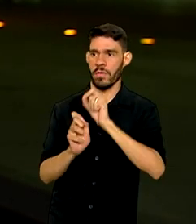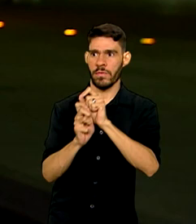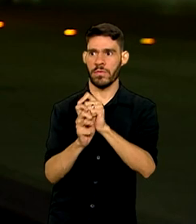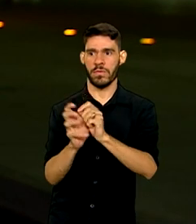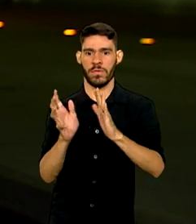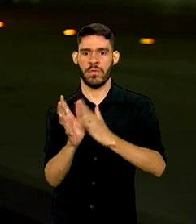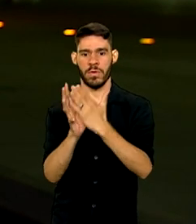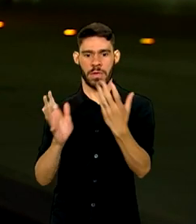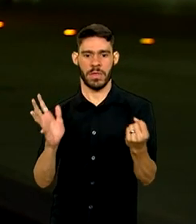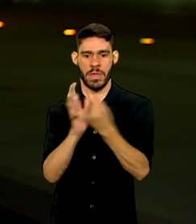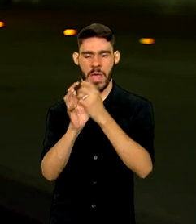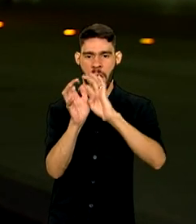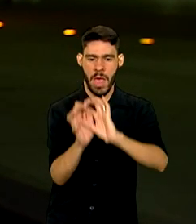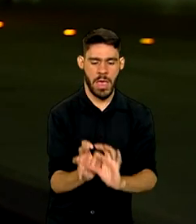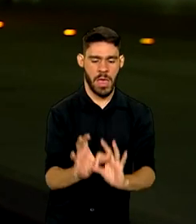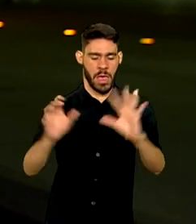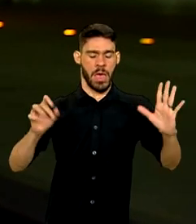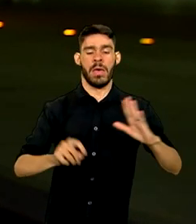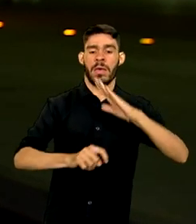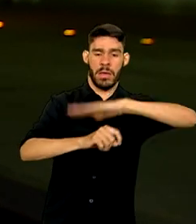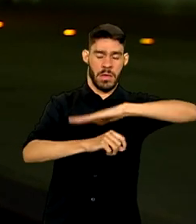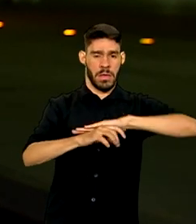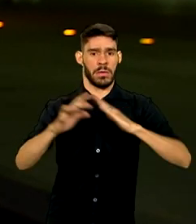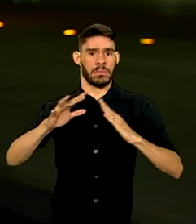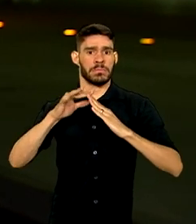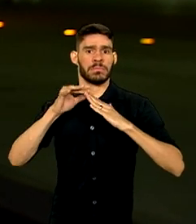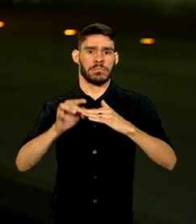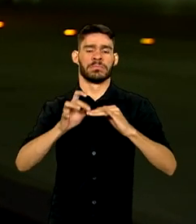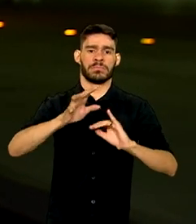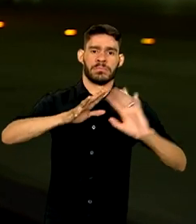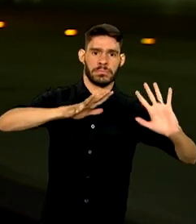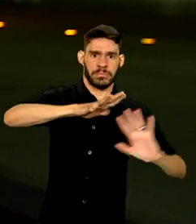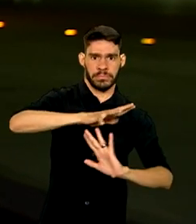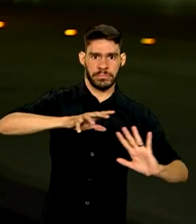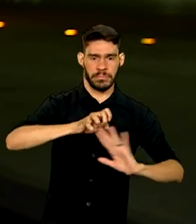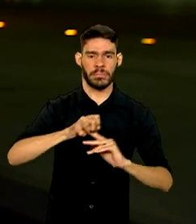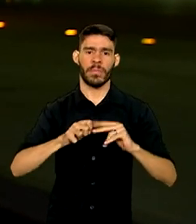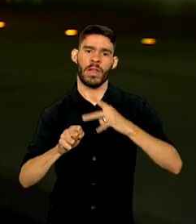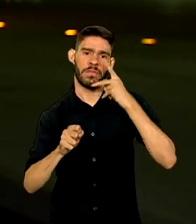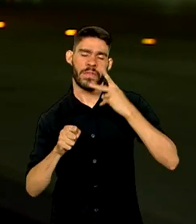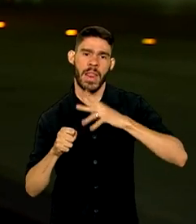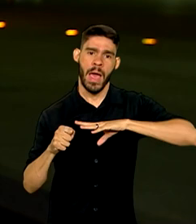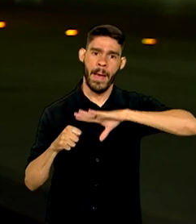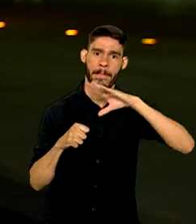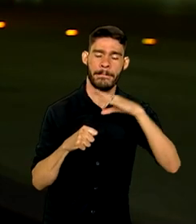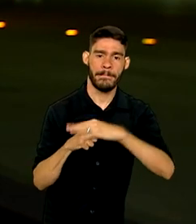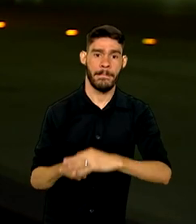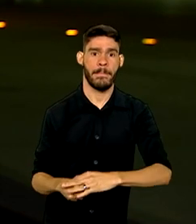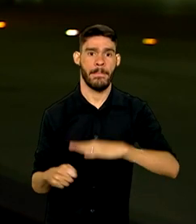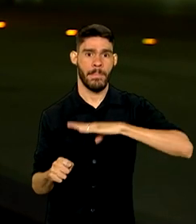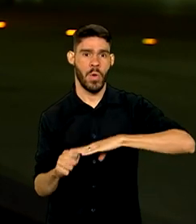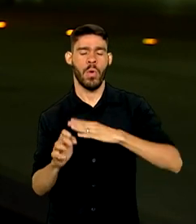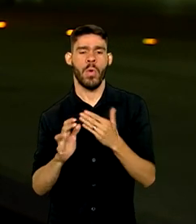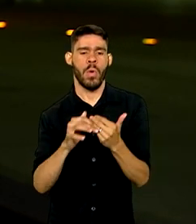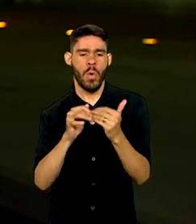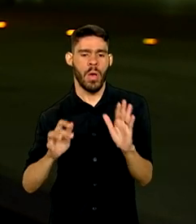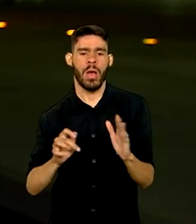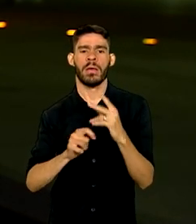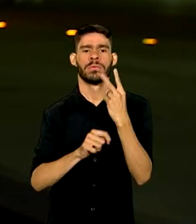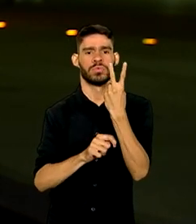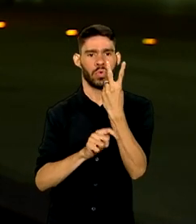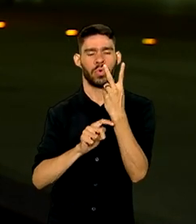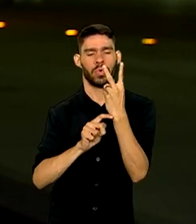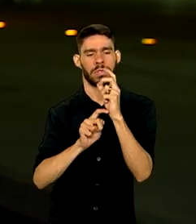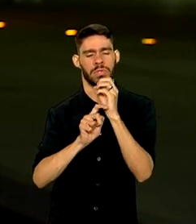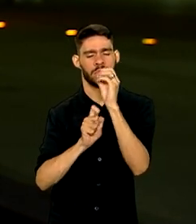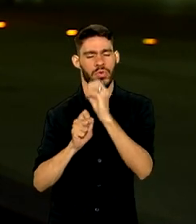visto temporário e autorização de residência a imigrantes de países de língua portuguesa passam a valer no próximo dia 2